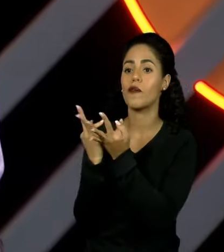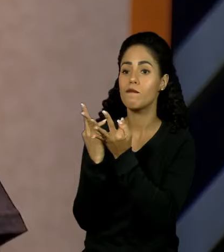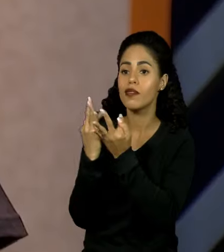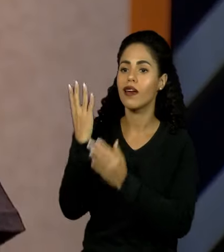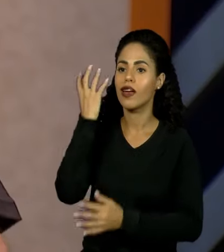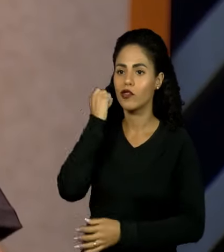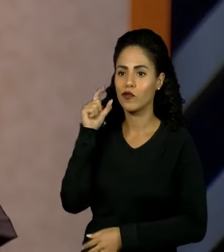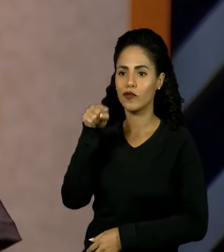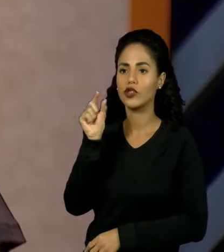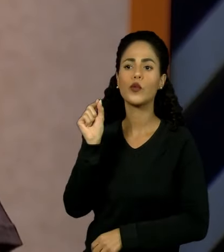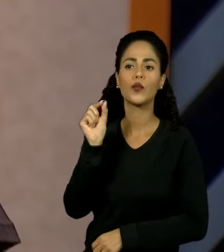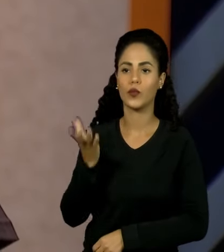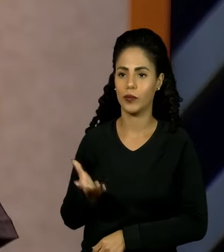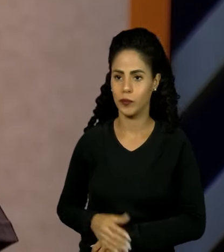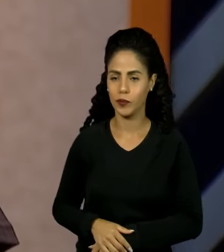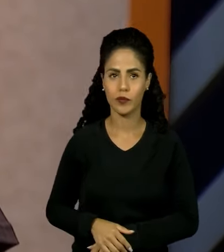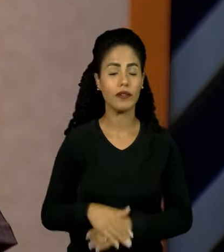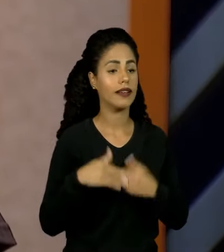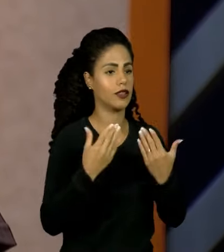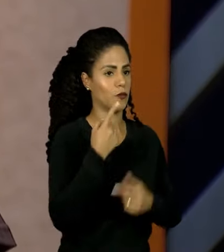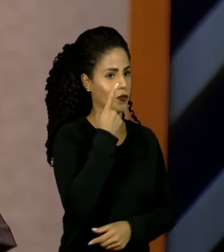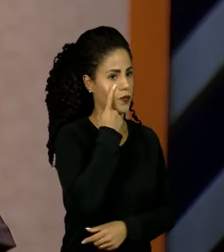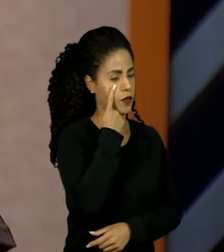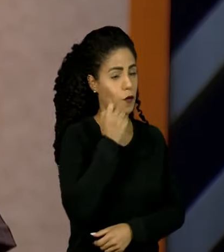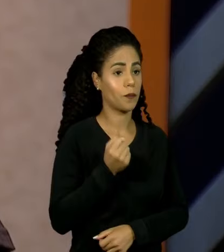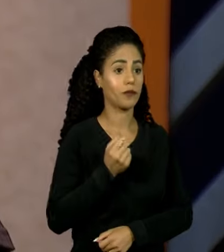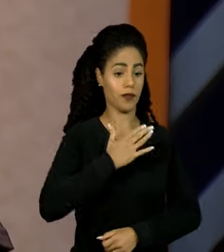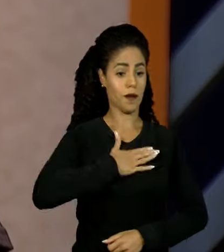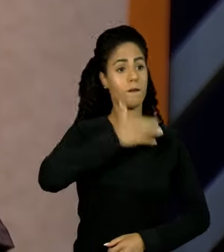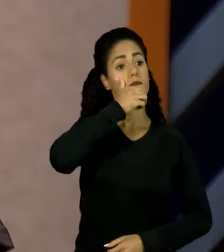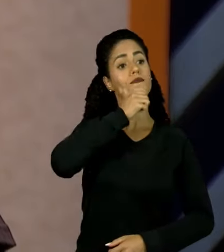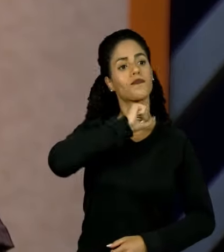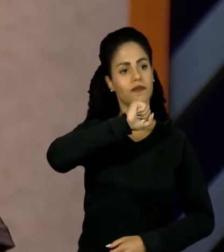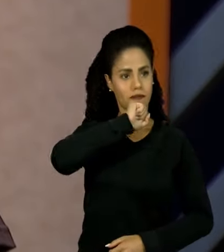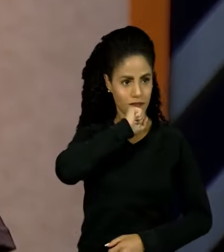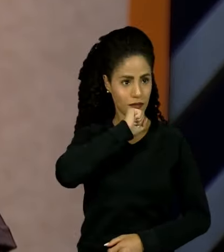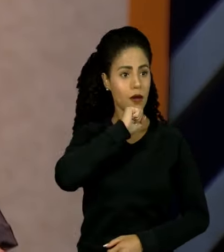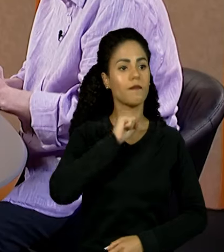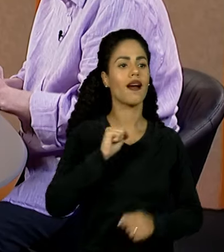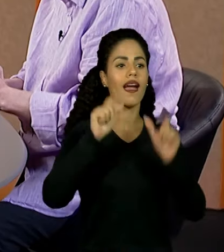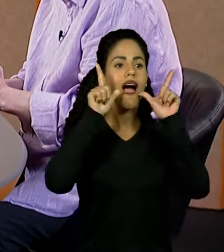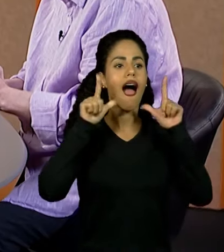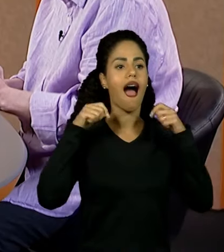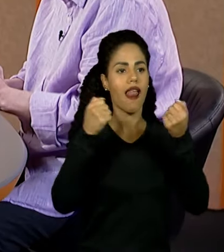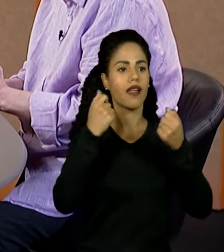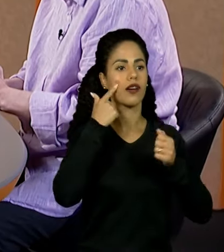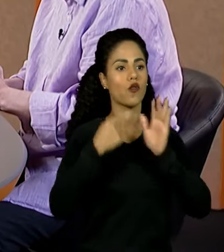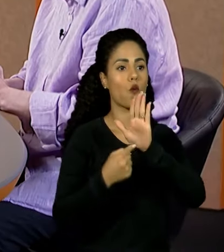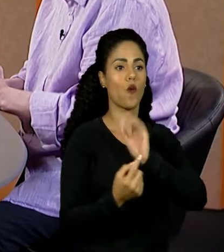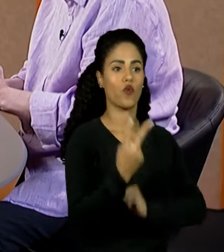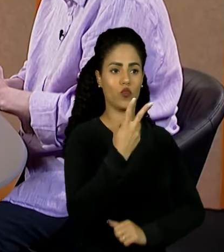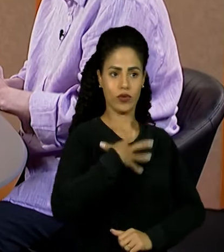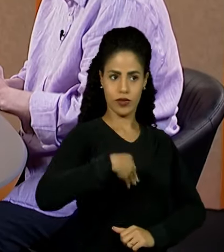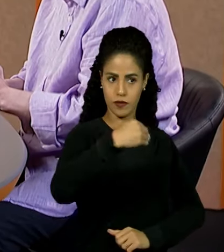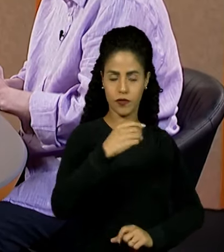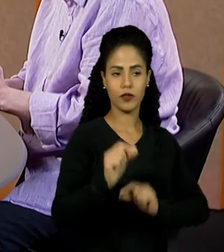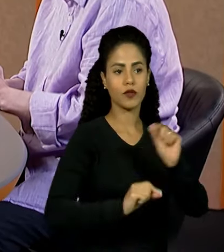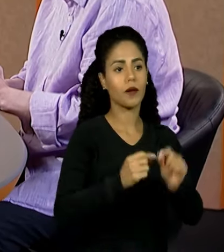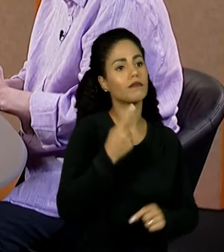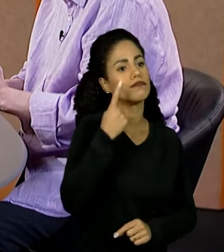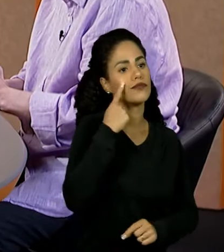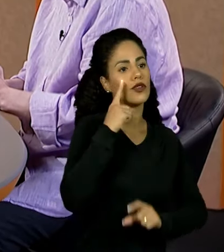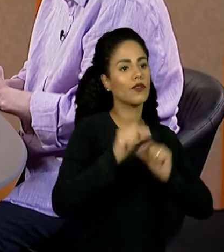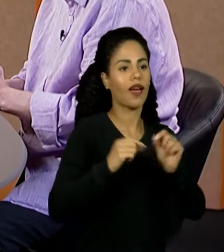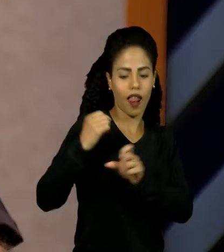adotou? Olha aí, cara, veja bem. Minha mãe, ela veio de Alagoas, já com duas filhas. Minha mãe era